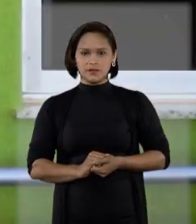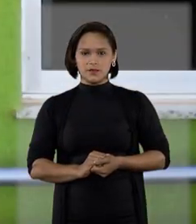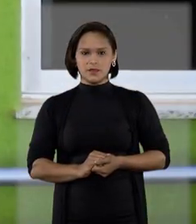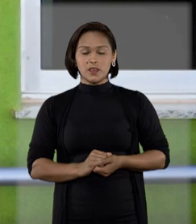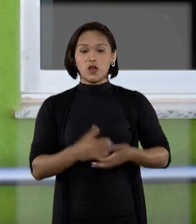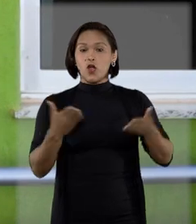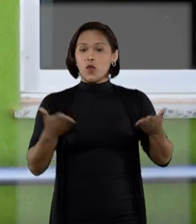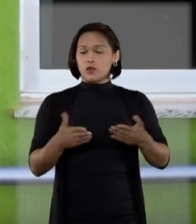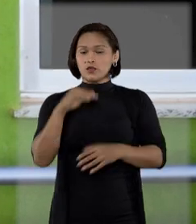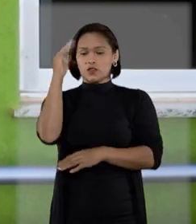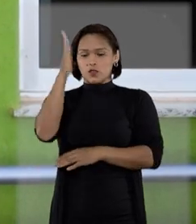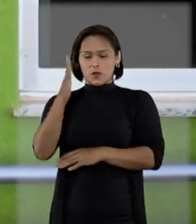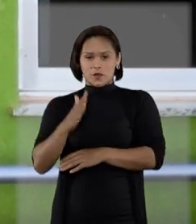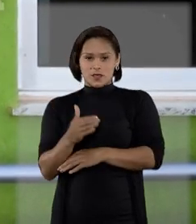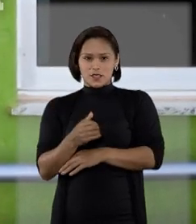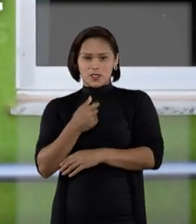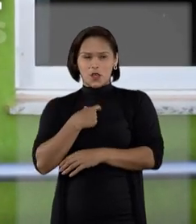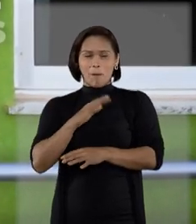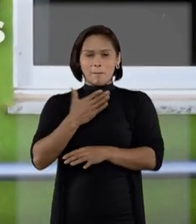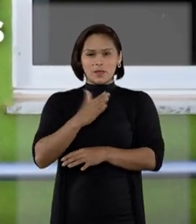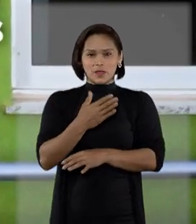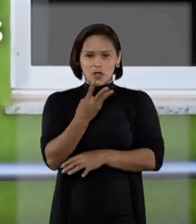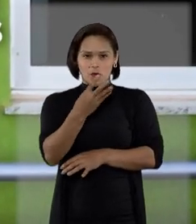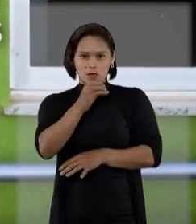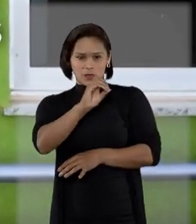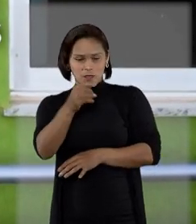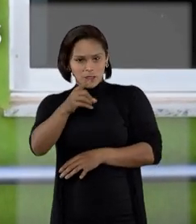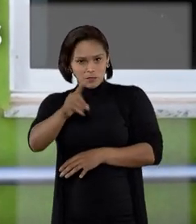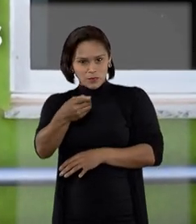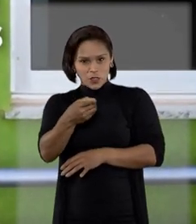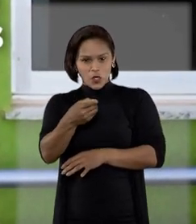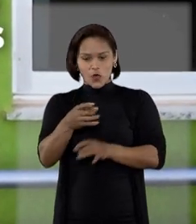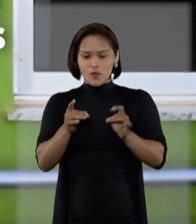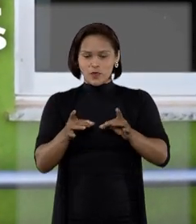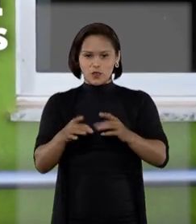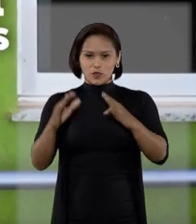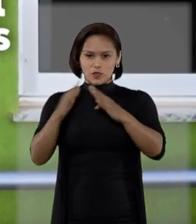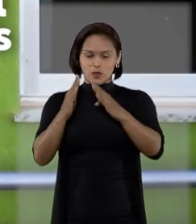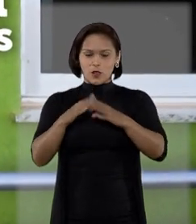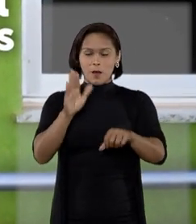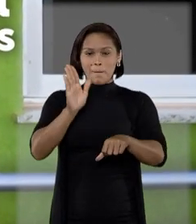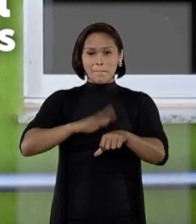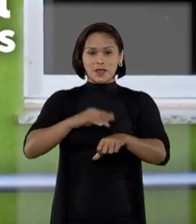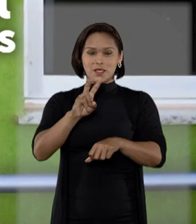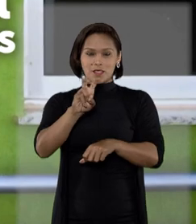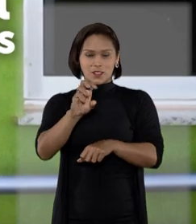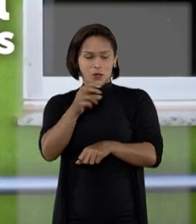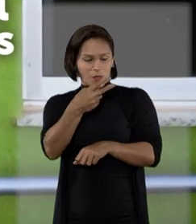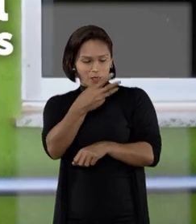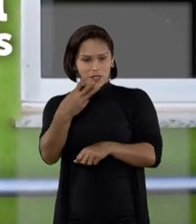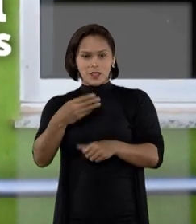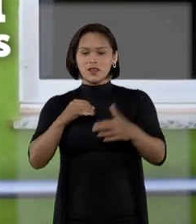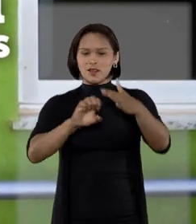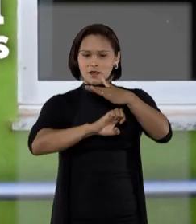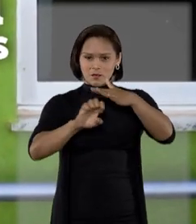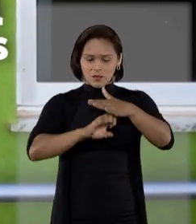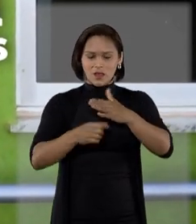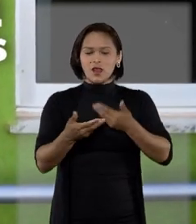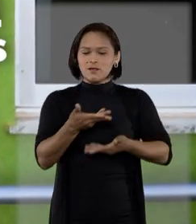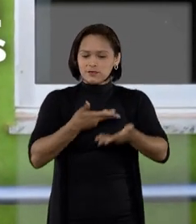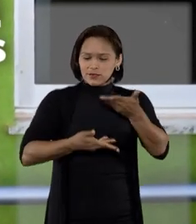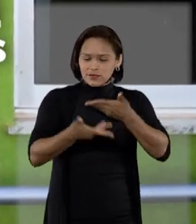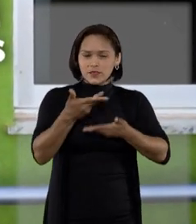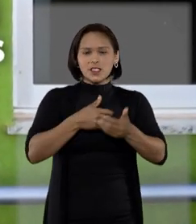Hoje no Brasil, cerca de 400 mil corretores de imóveis e mais de 53 mil empresas atuam na